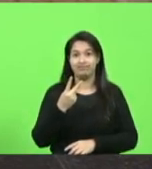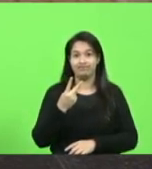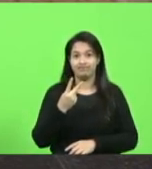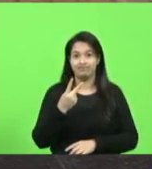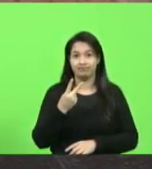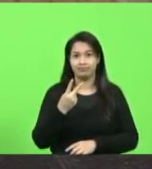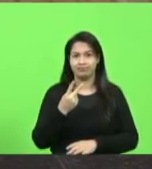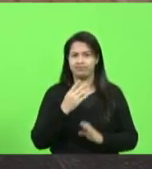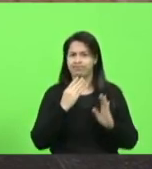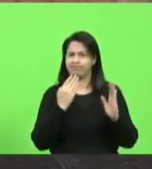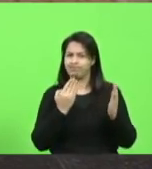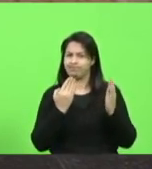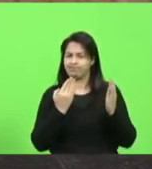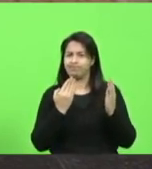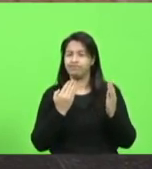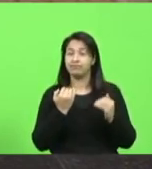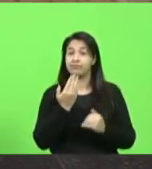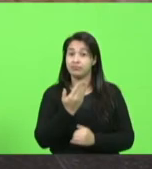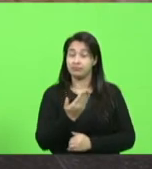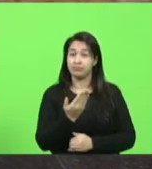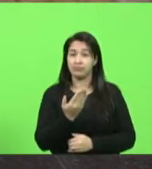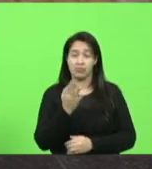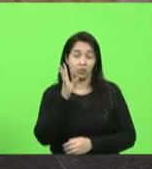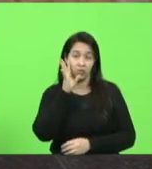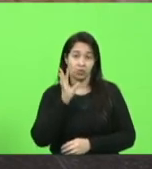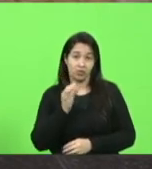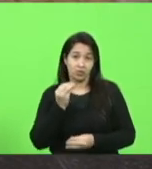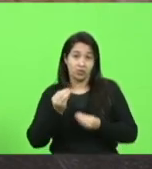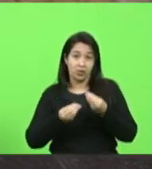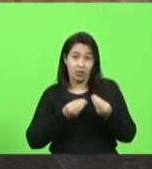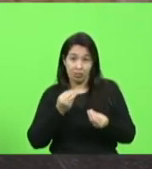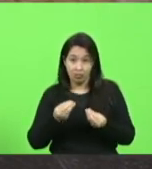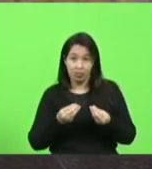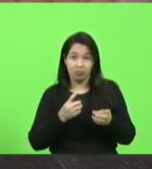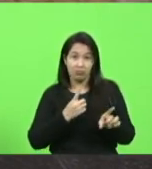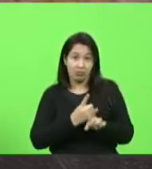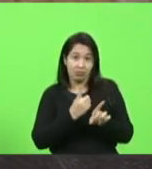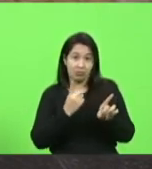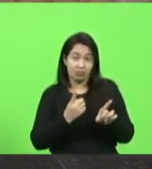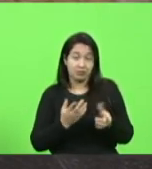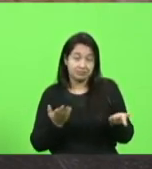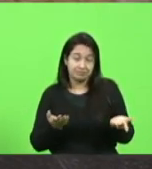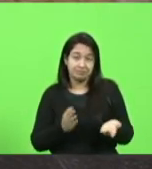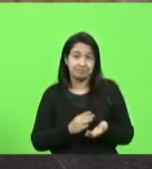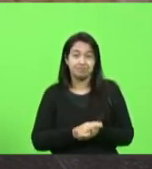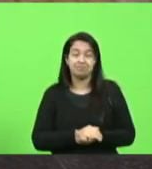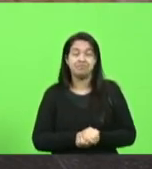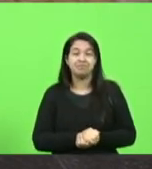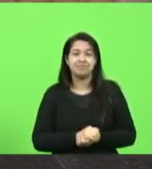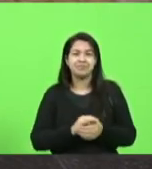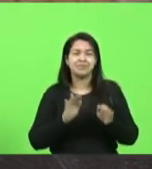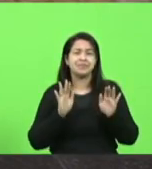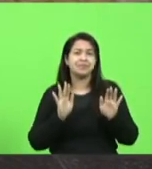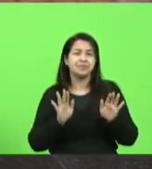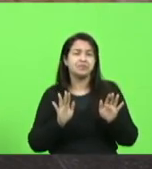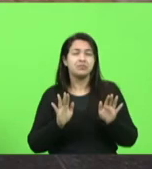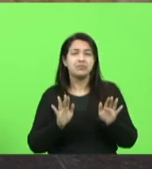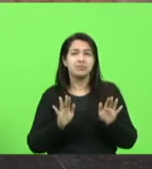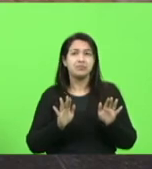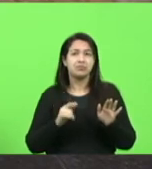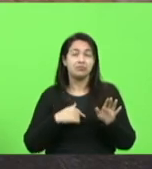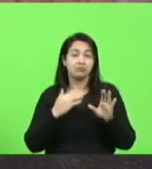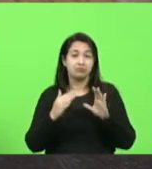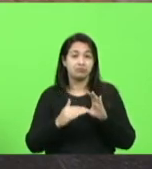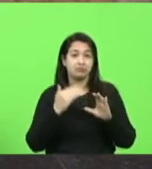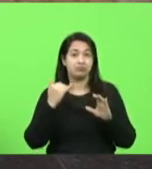suspeitas, até porque não conseguimos chegar no final, então chamamos de suspeito, mas recebi